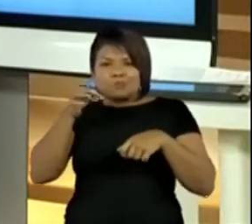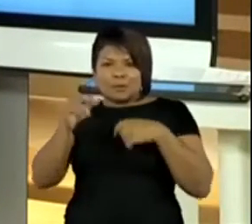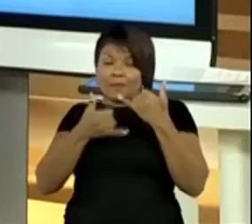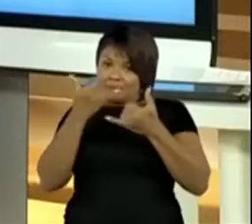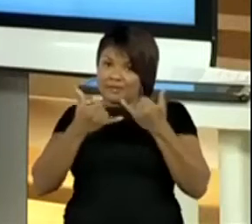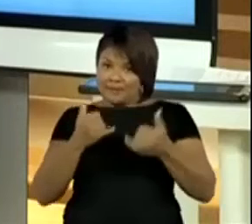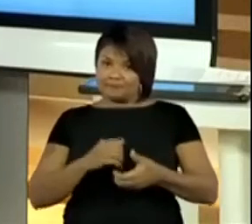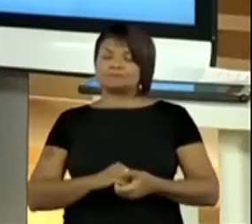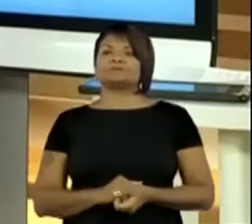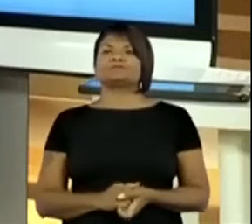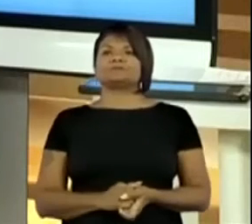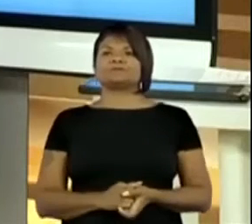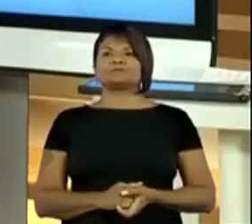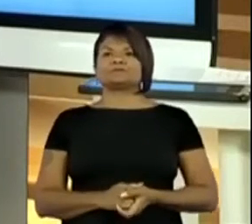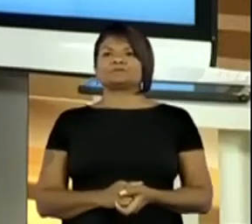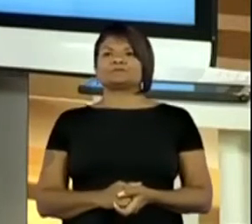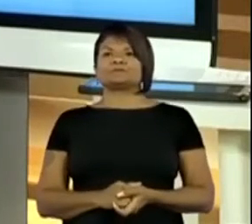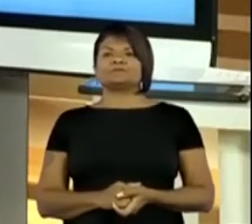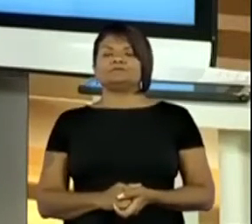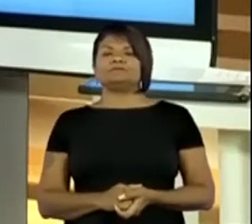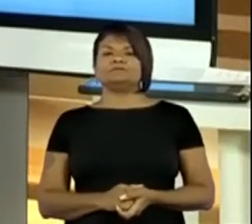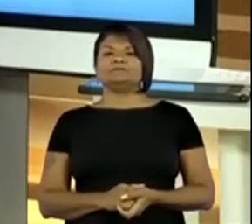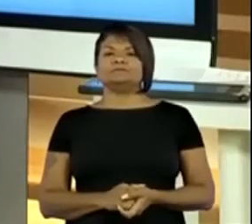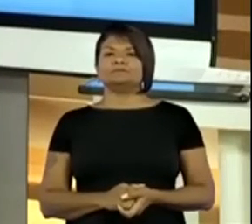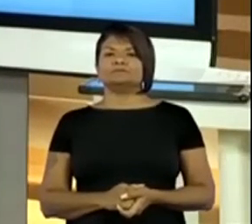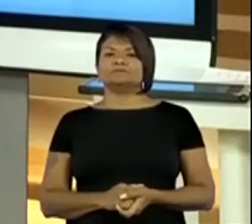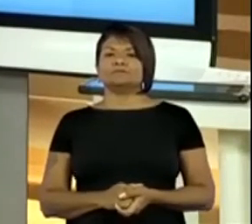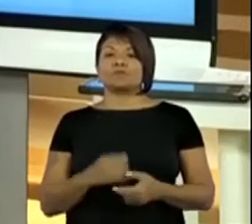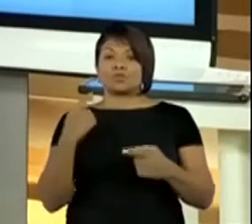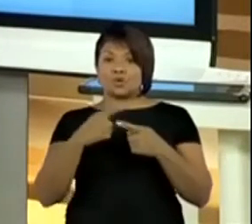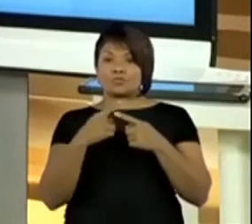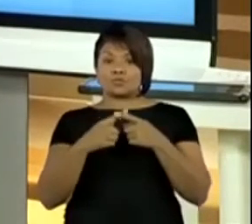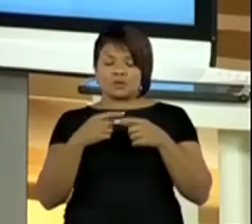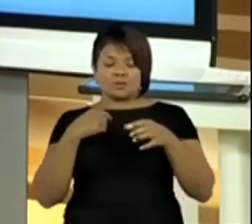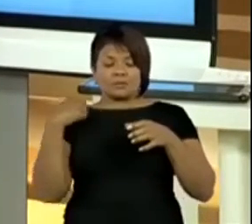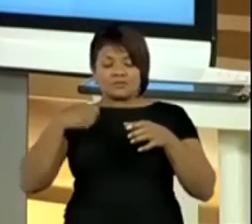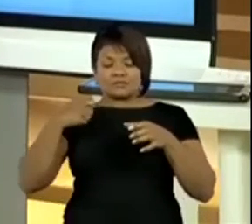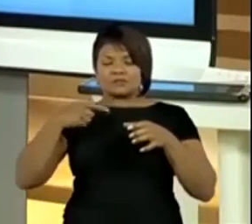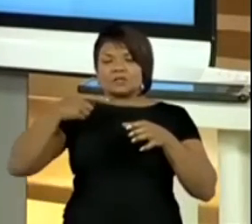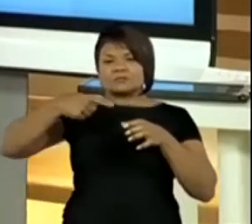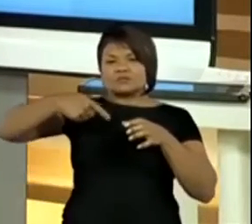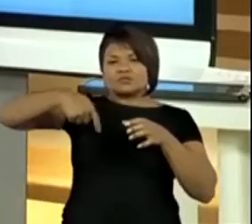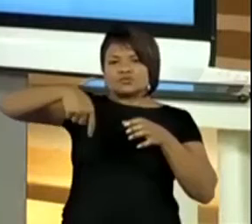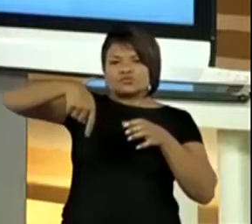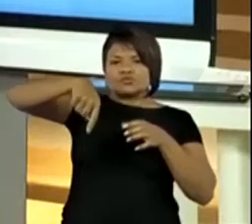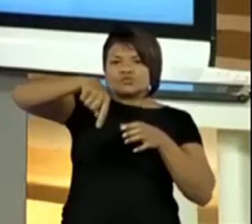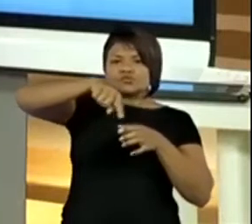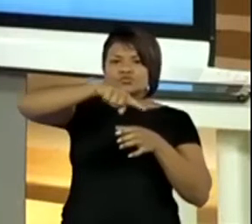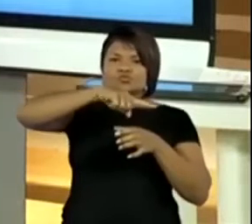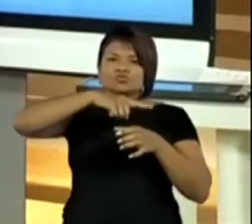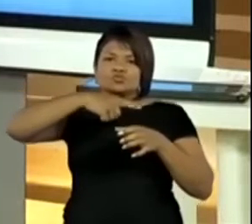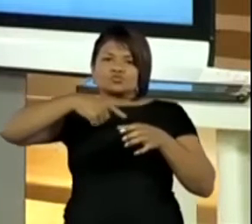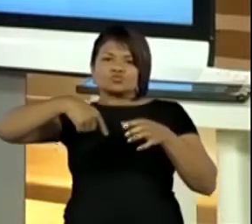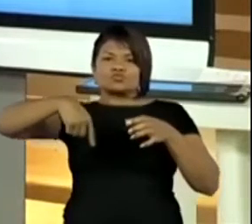É onde vai ficar a pedrinha. Onde as pedrinhas vão circular. Outro ponto aqui.